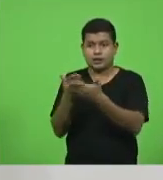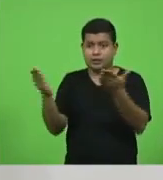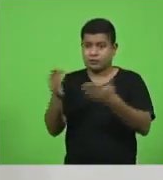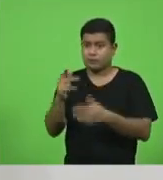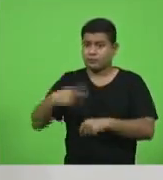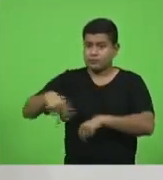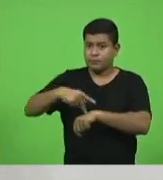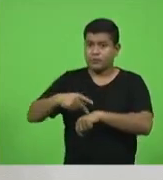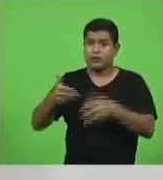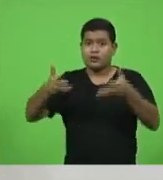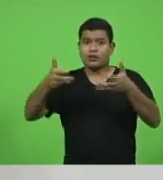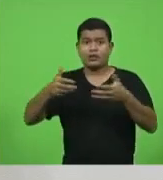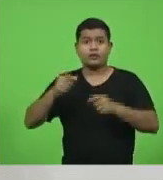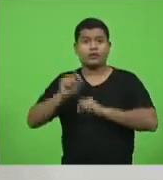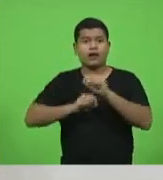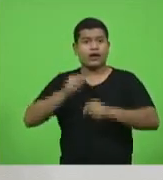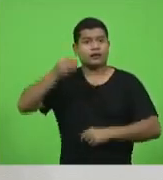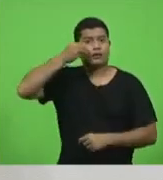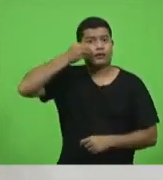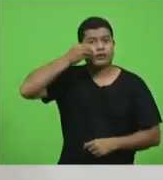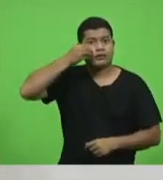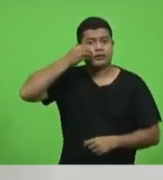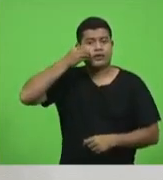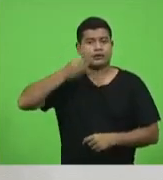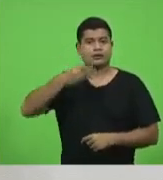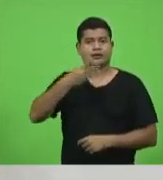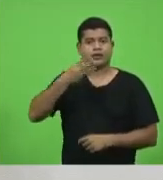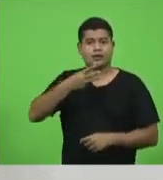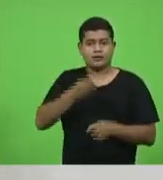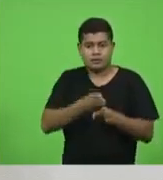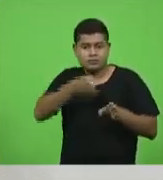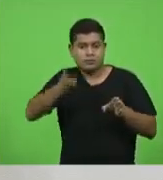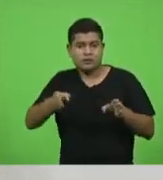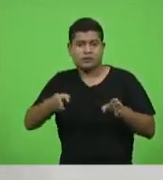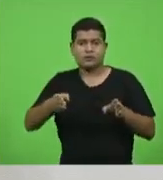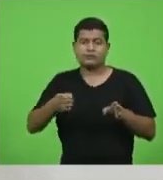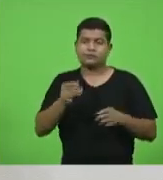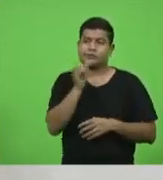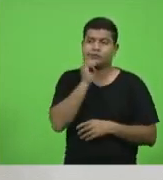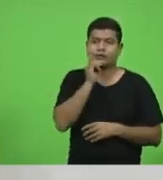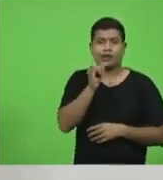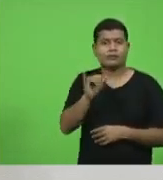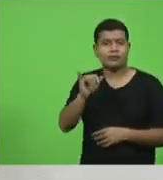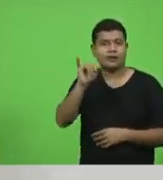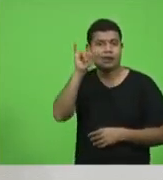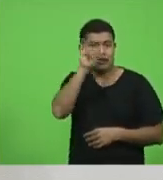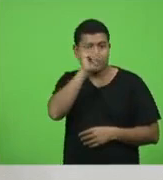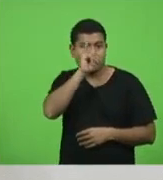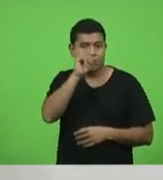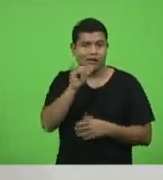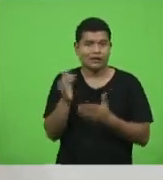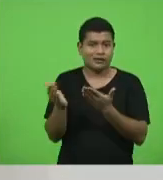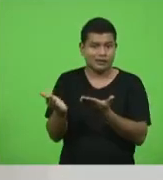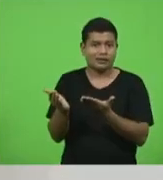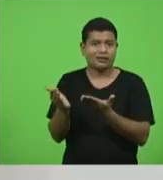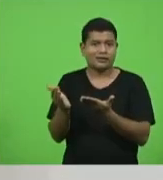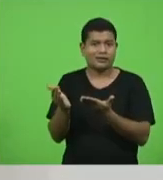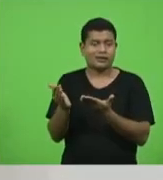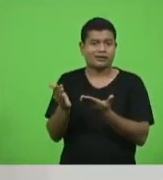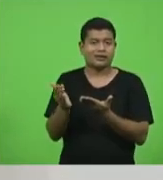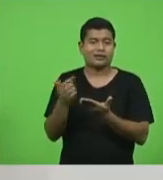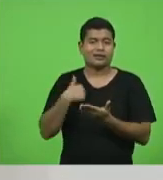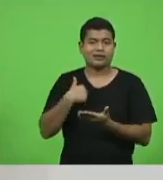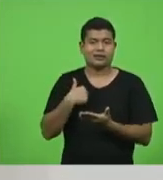fazer o experimento da terceira fase em Santa Catarina e eu cito aqui a Itália deputado Silvio Devin conversamos com o embaixador da